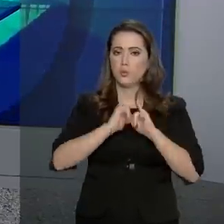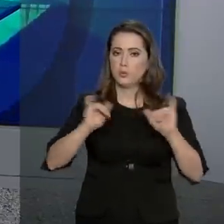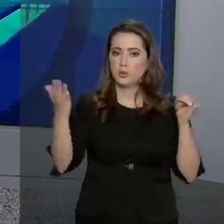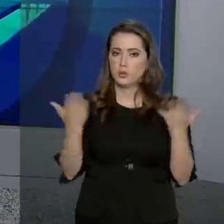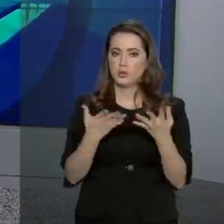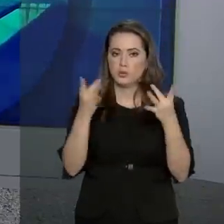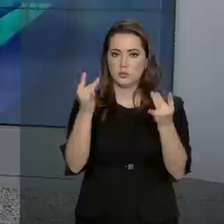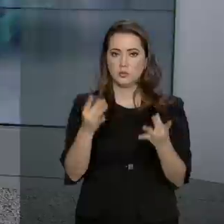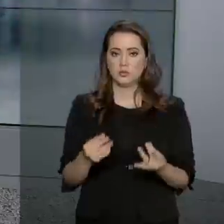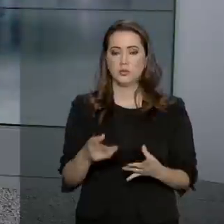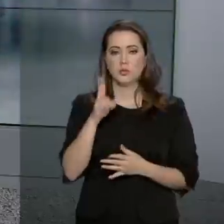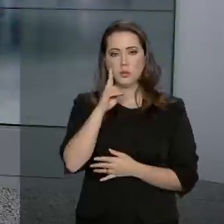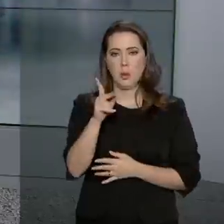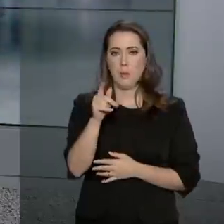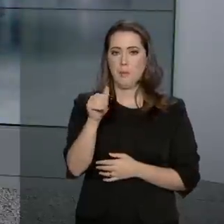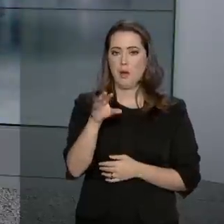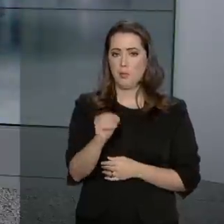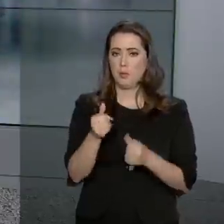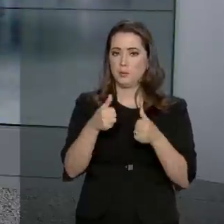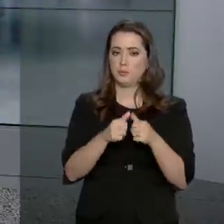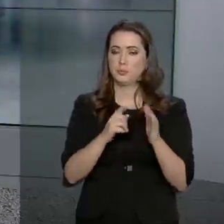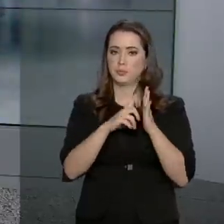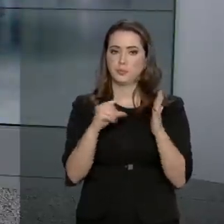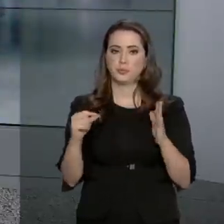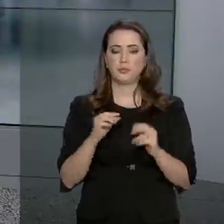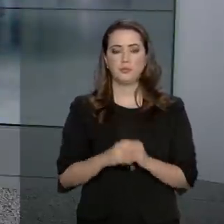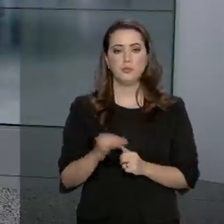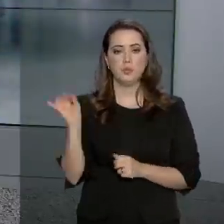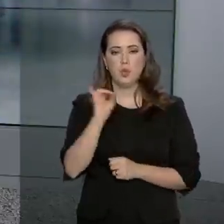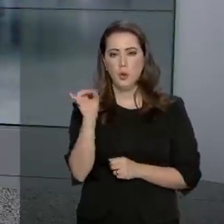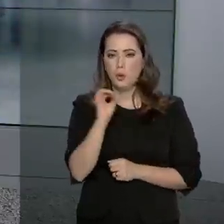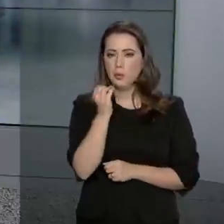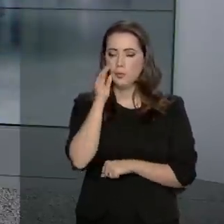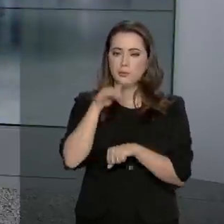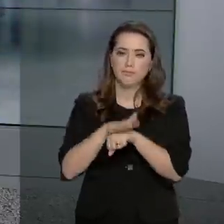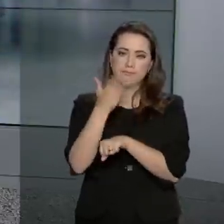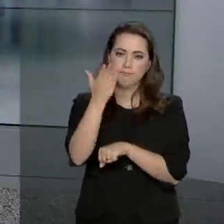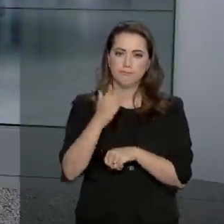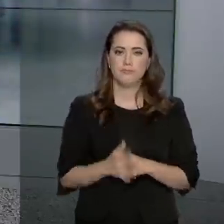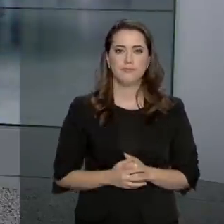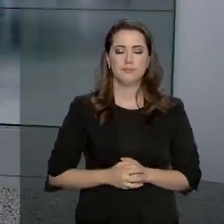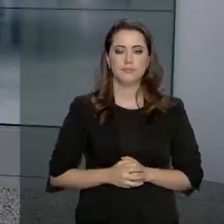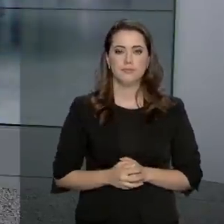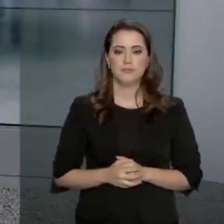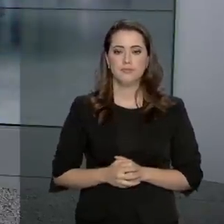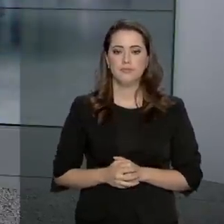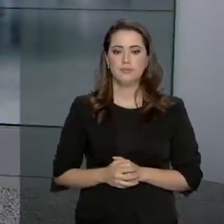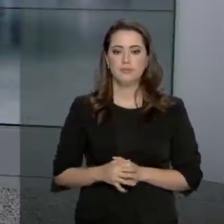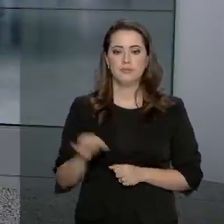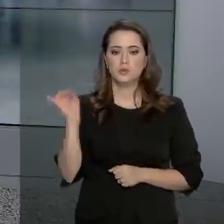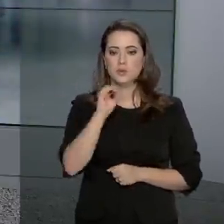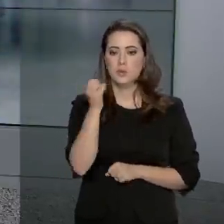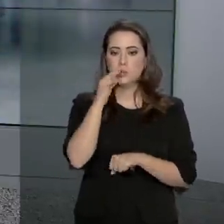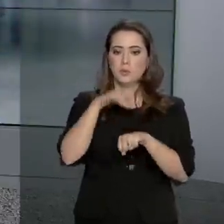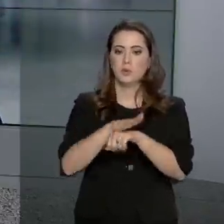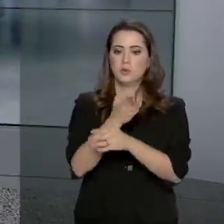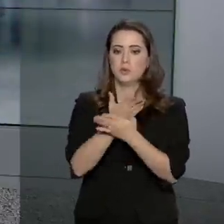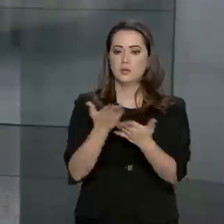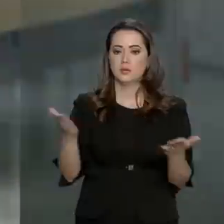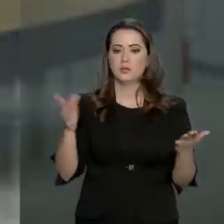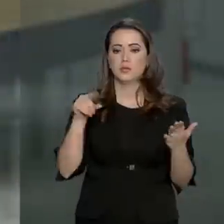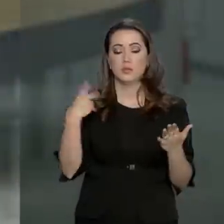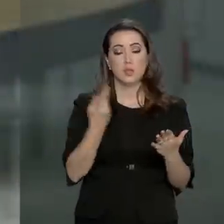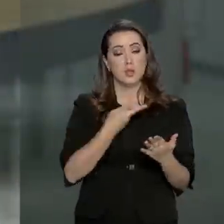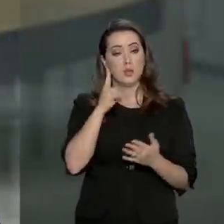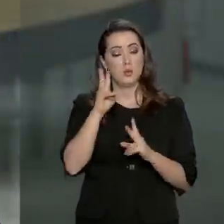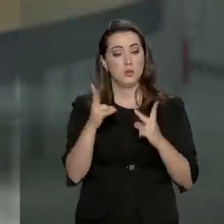repórter Pablo Mundim, que está no Palácio do Planalto. Olá, Pablo, boa noite. Boa noite, Alessandra. Boa noite